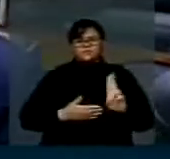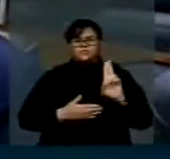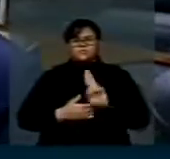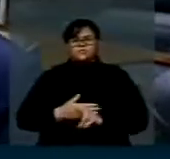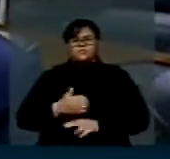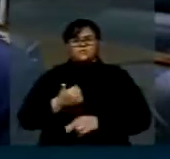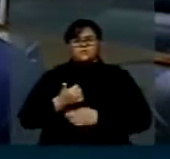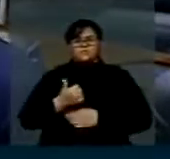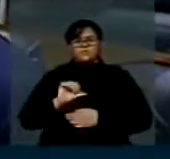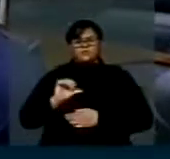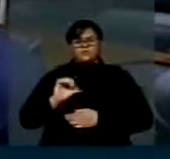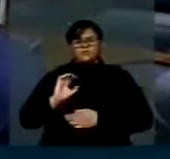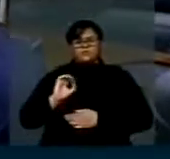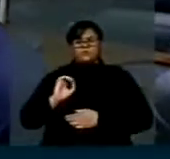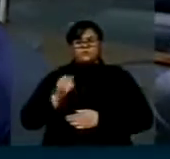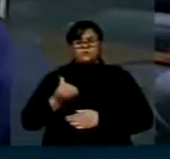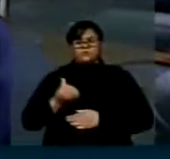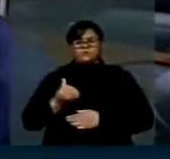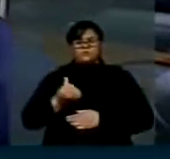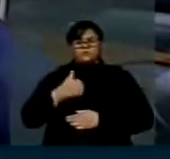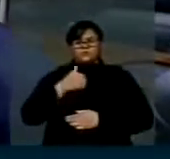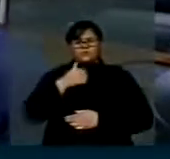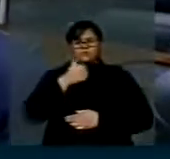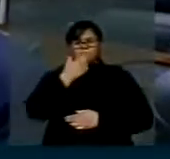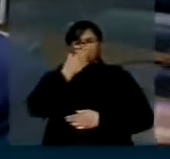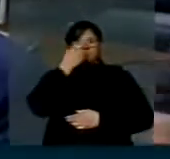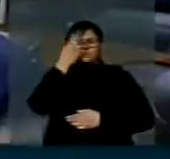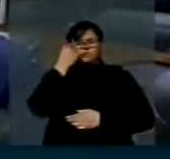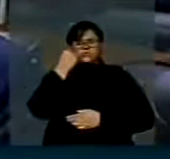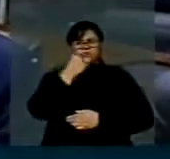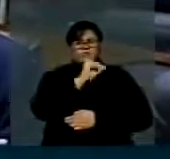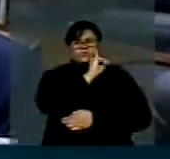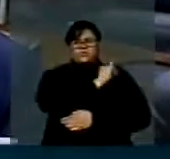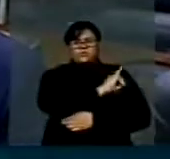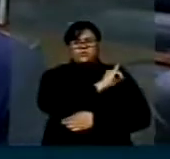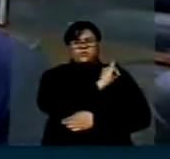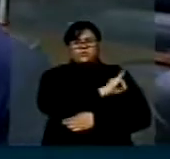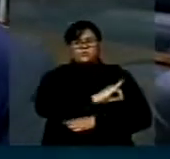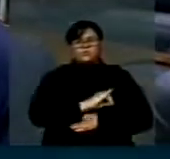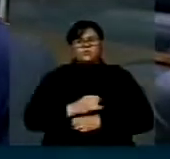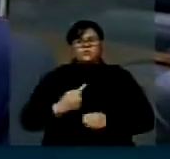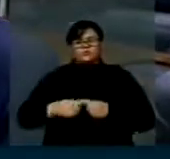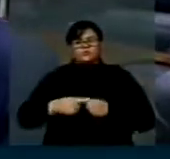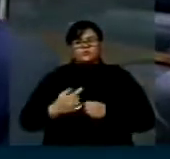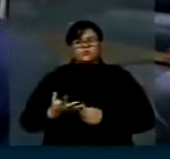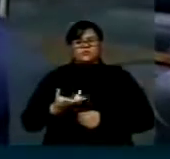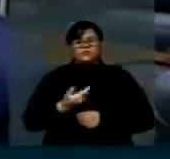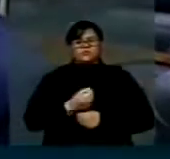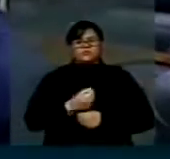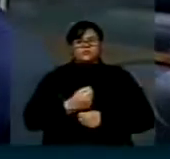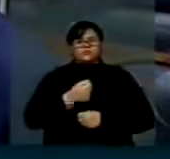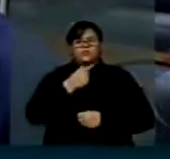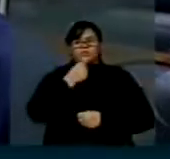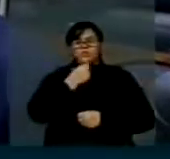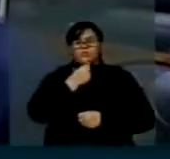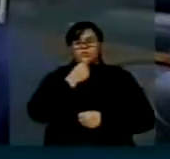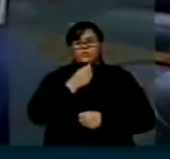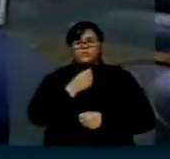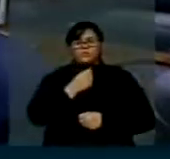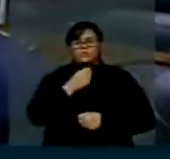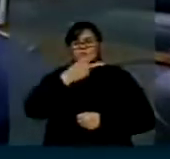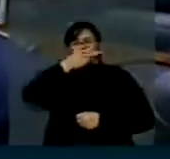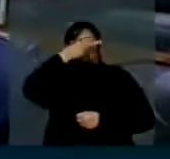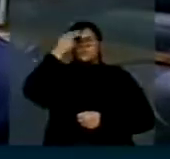então era prefeito da cidade do Rio de Janeiro, a Cidade Maravilhosa, o ilustre